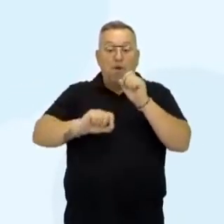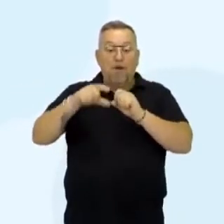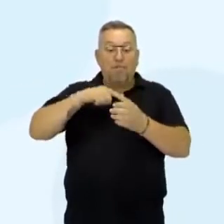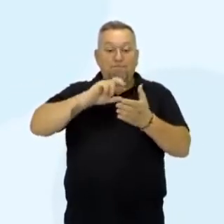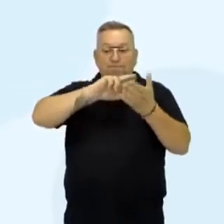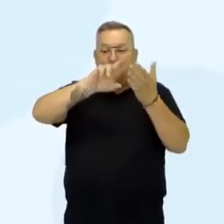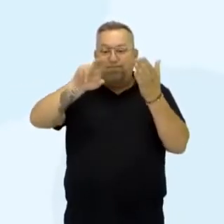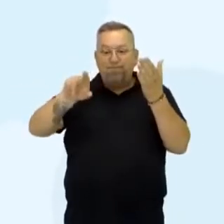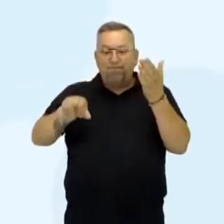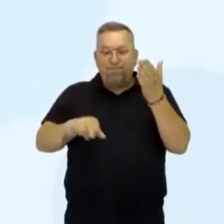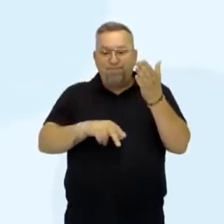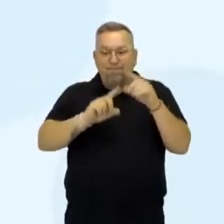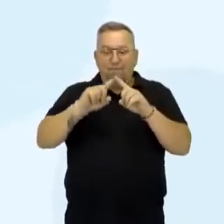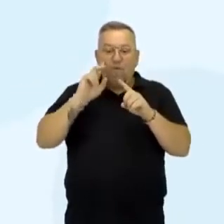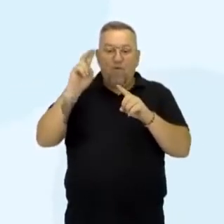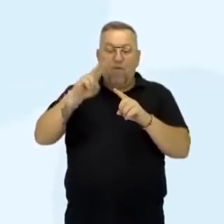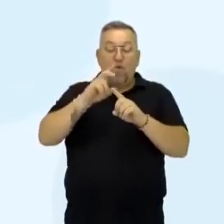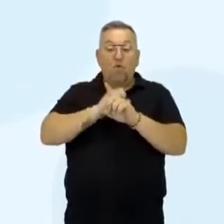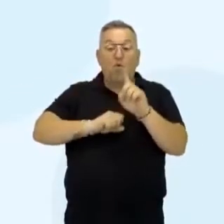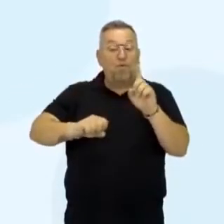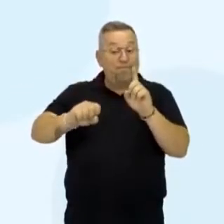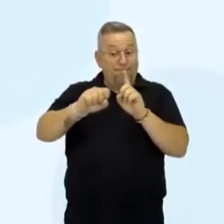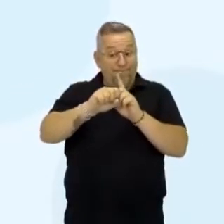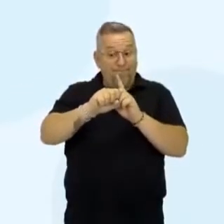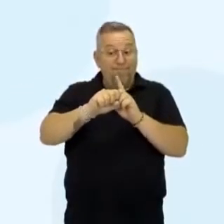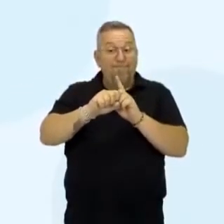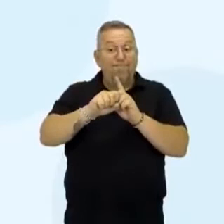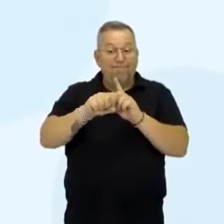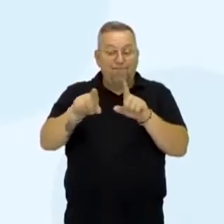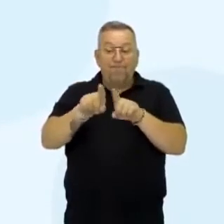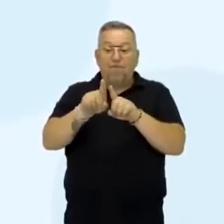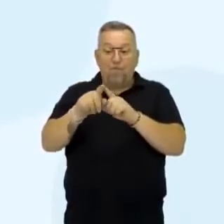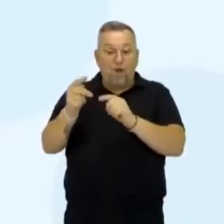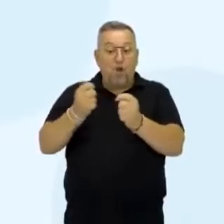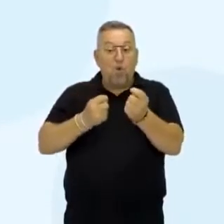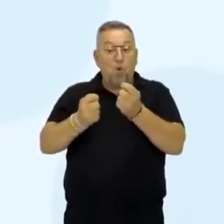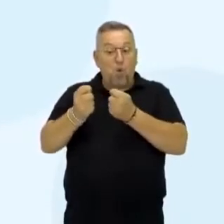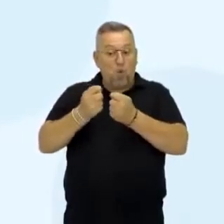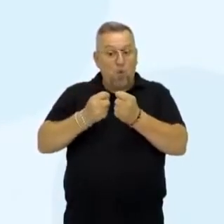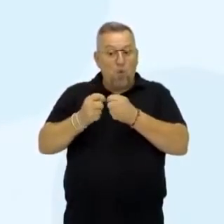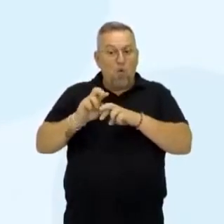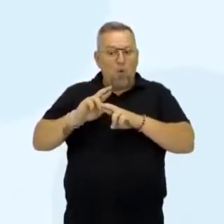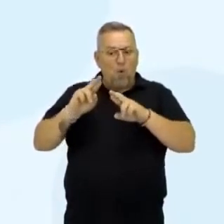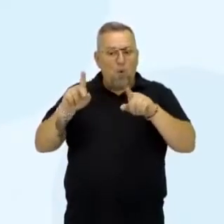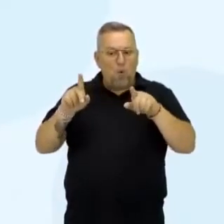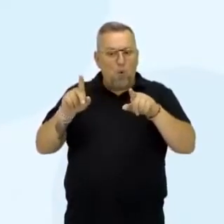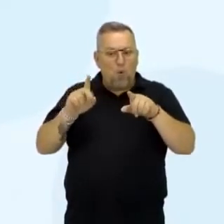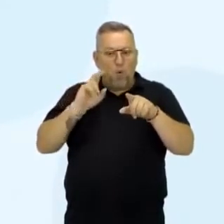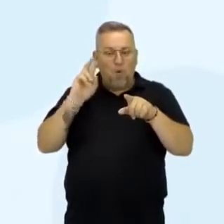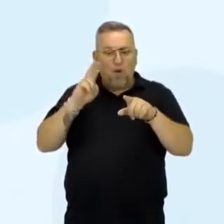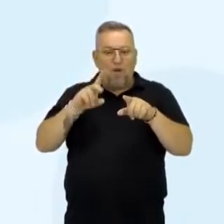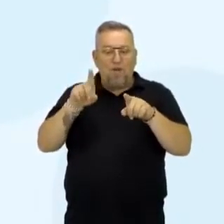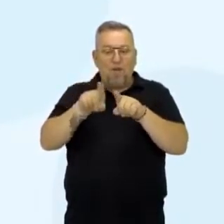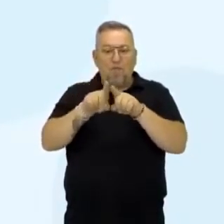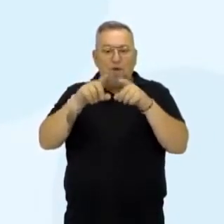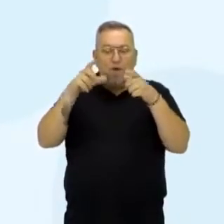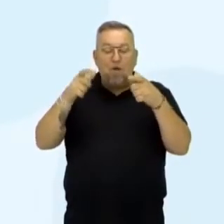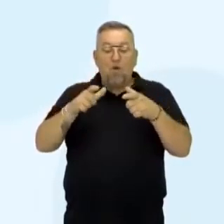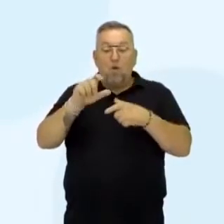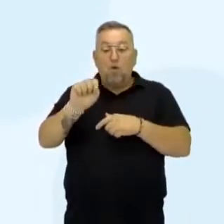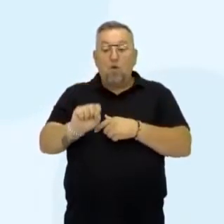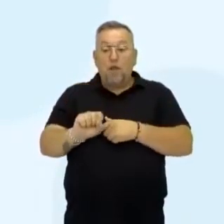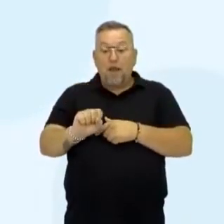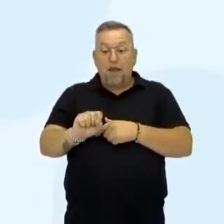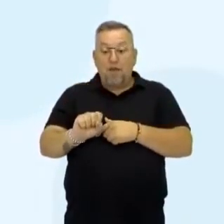diferenças, tanto no aspecto social como também no aspecto econômico. Então, gente vai observar, logicamente, que regiões como região